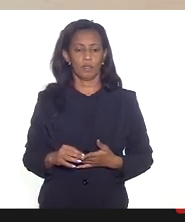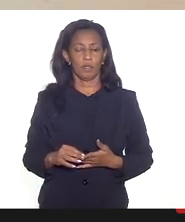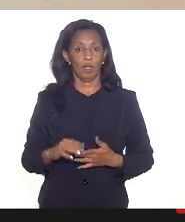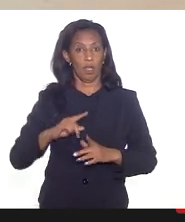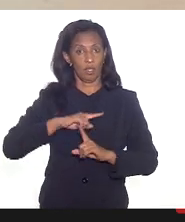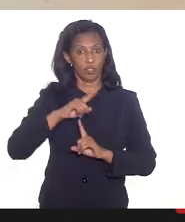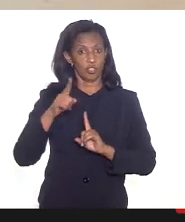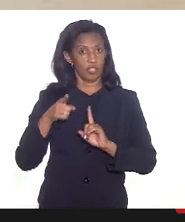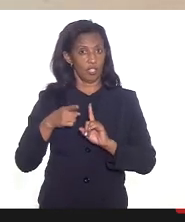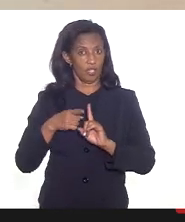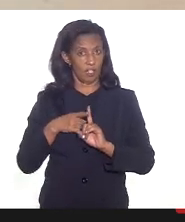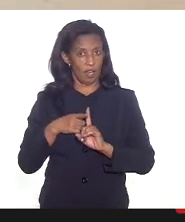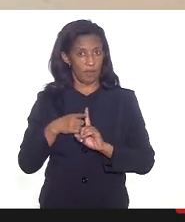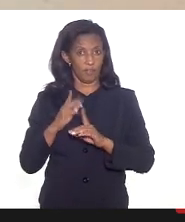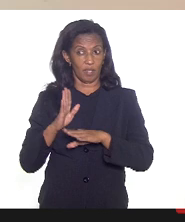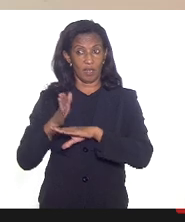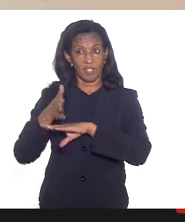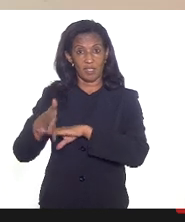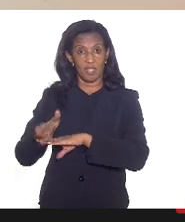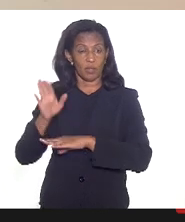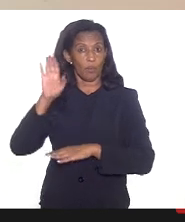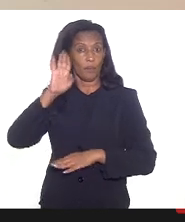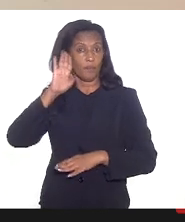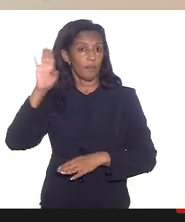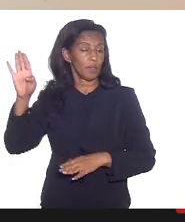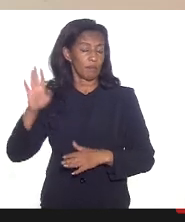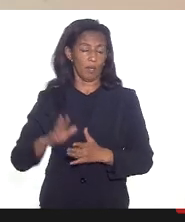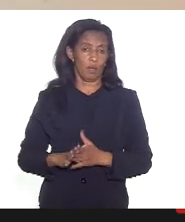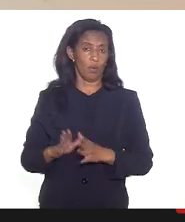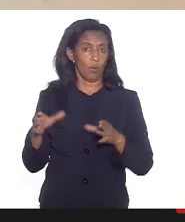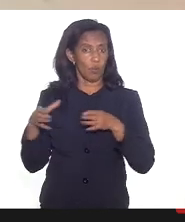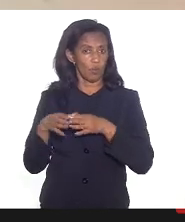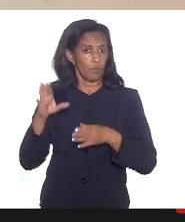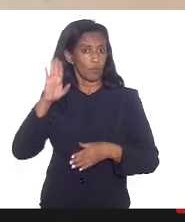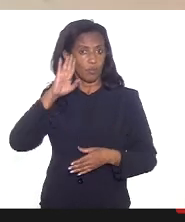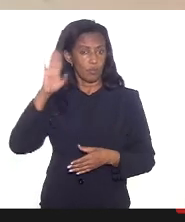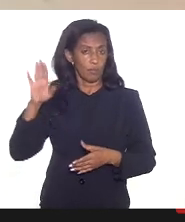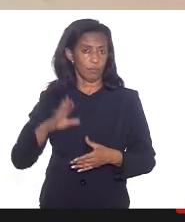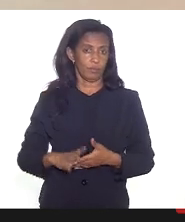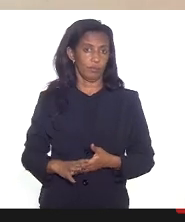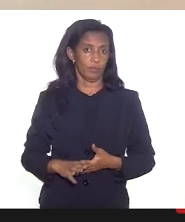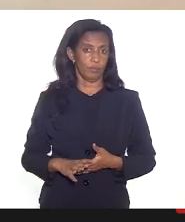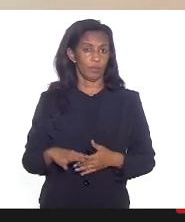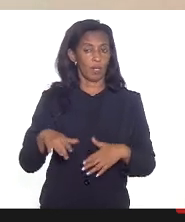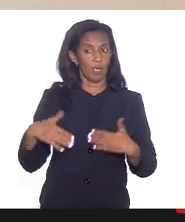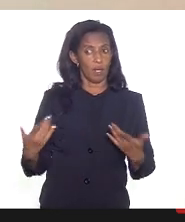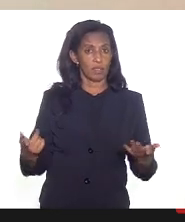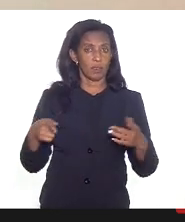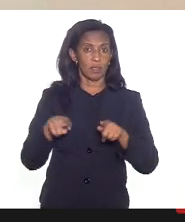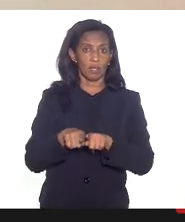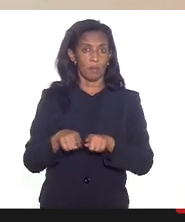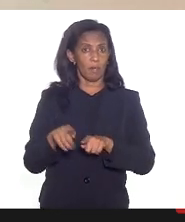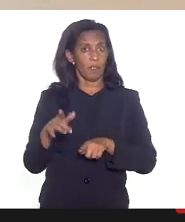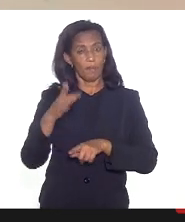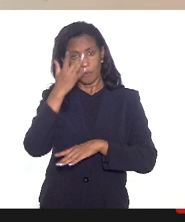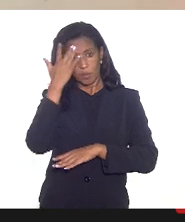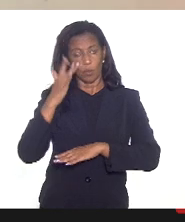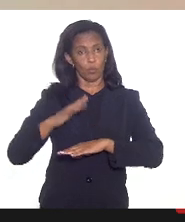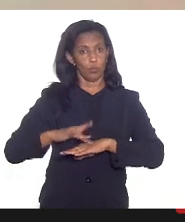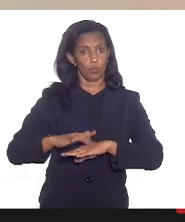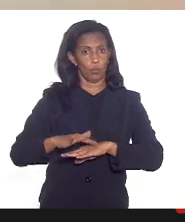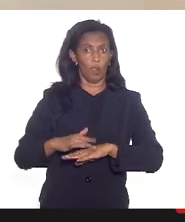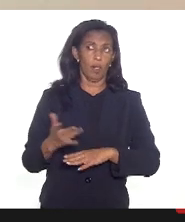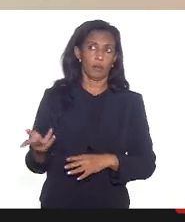gestantes elas entram como prioridade como grupos prioritários então assim como uma pessoa com comorbidade assim como